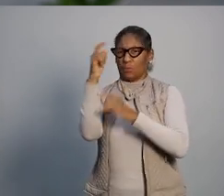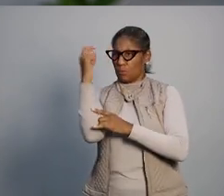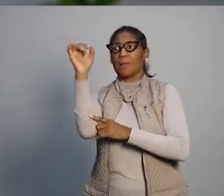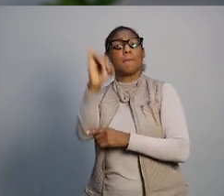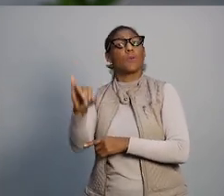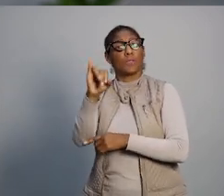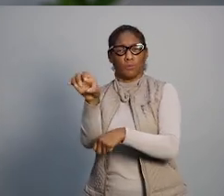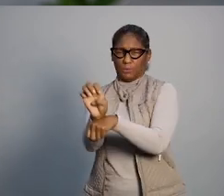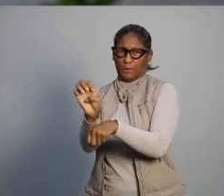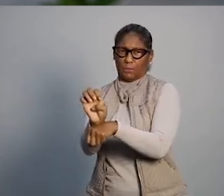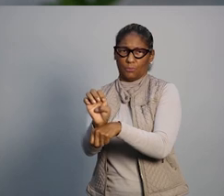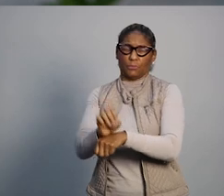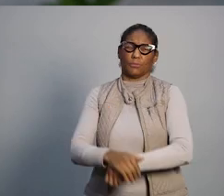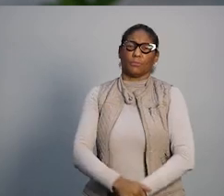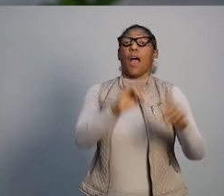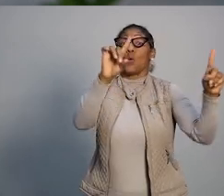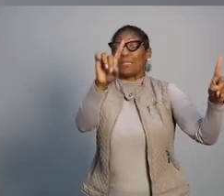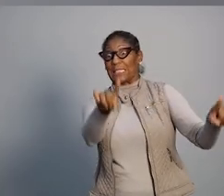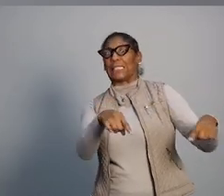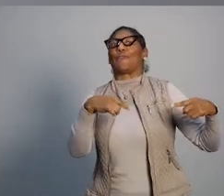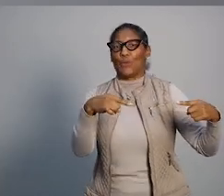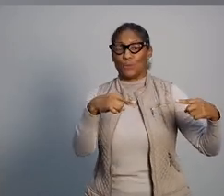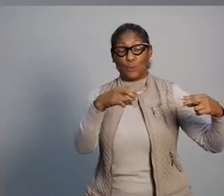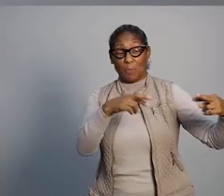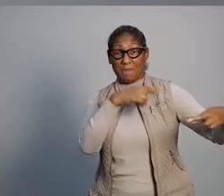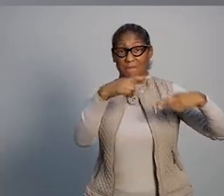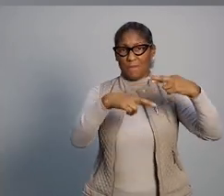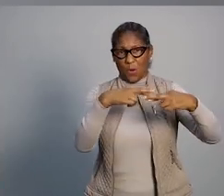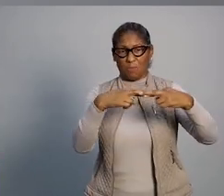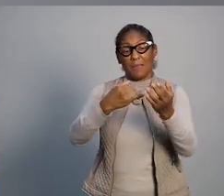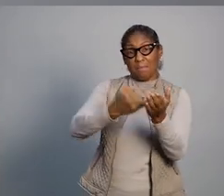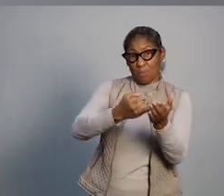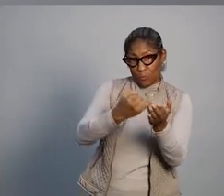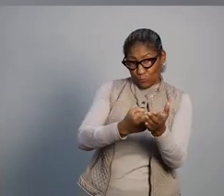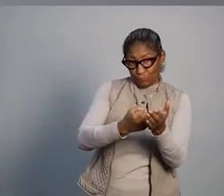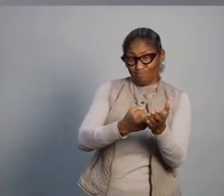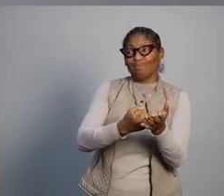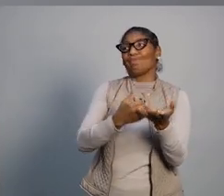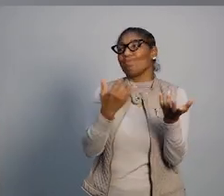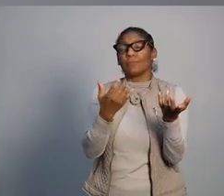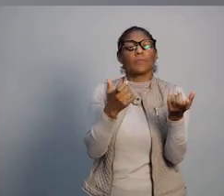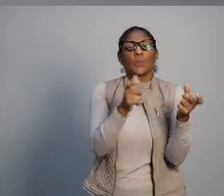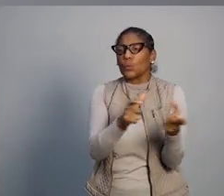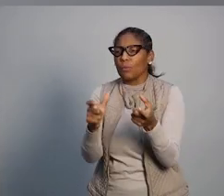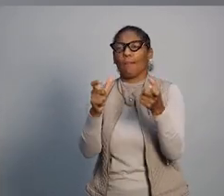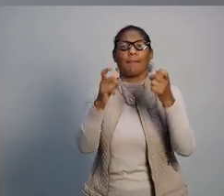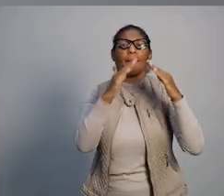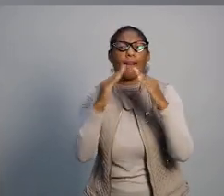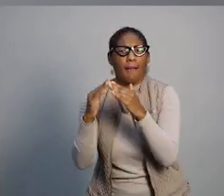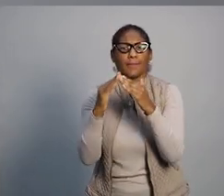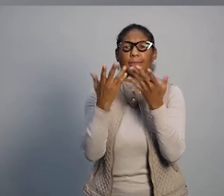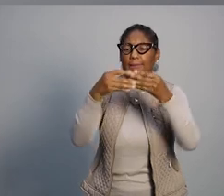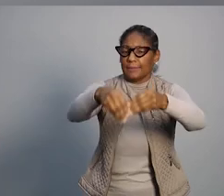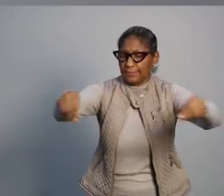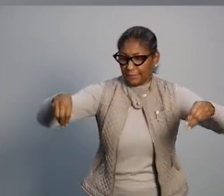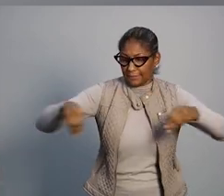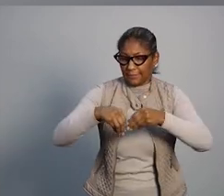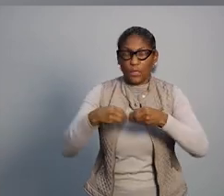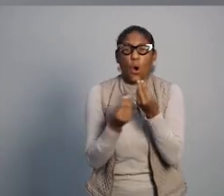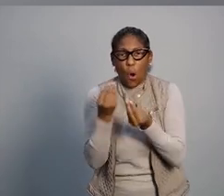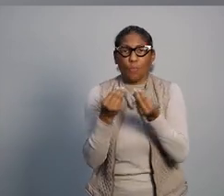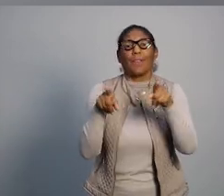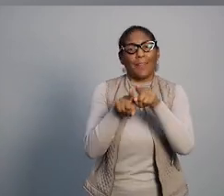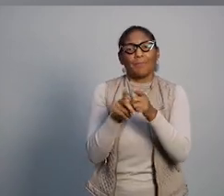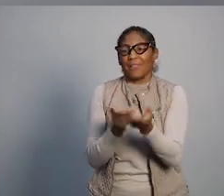instituições sociais importantes do nosso Estado. Um dos desafios de uma reforma tributária é tributar mais o patrimônio e a propriedade